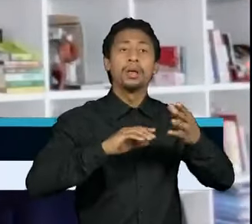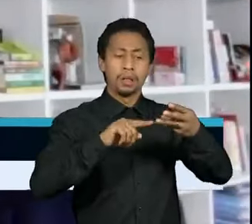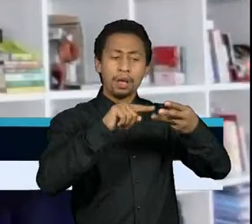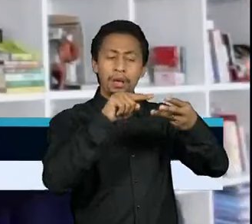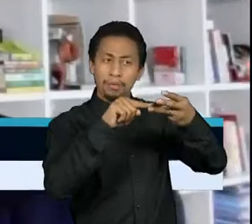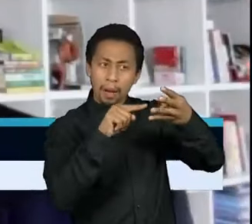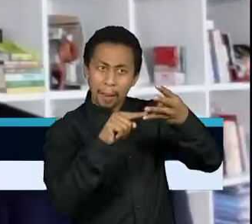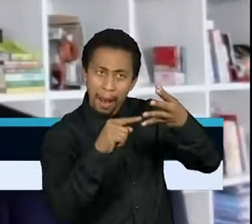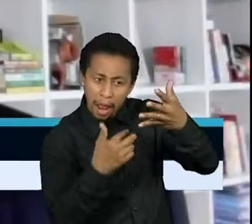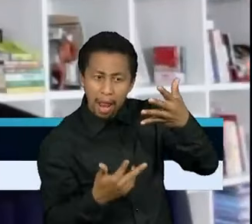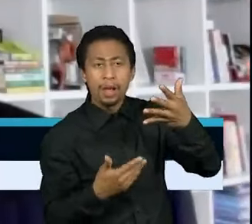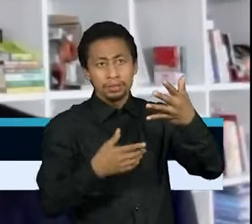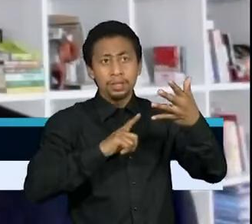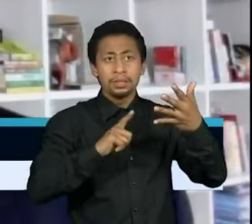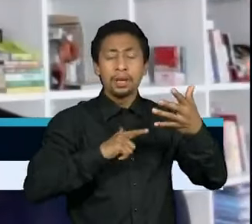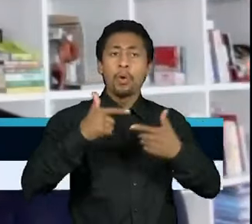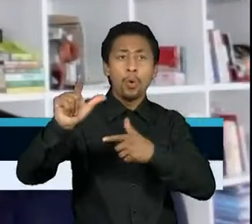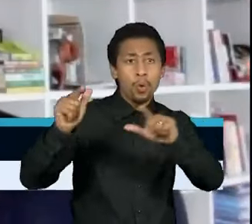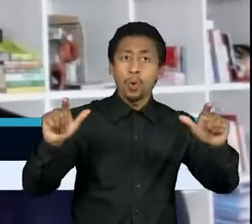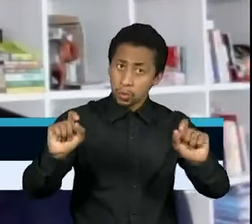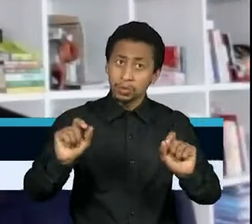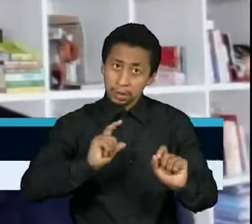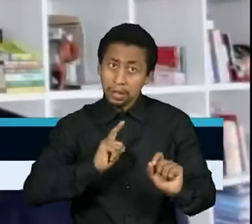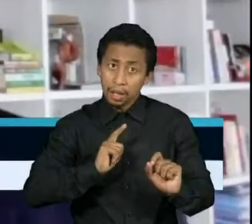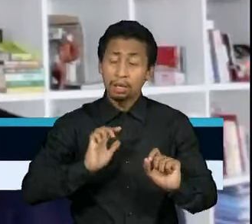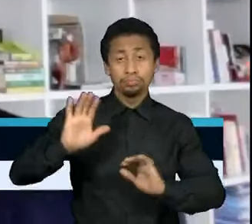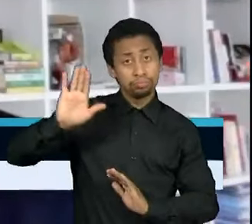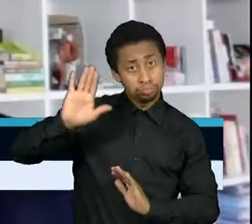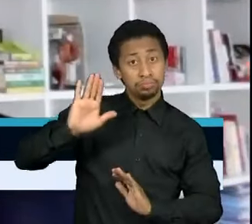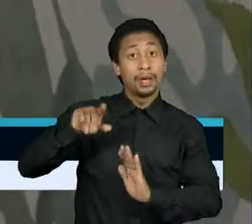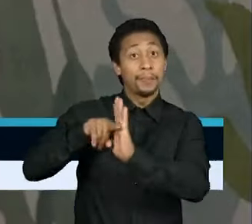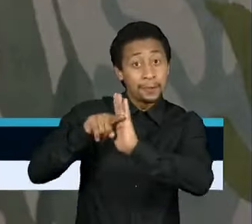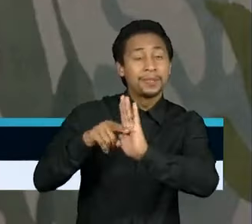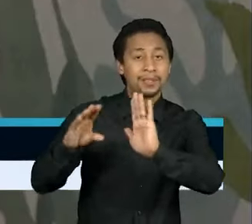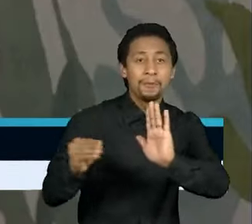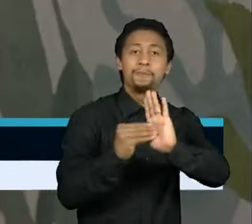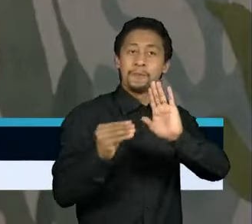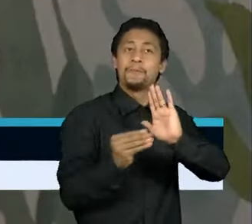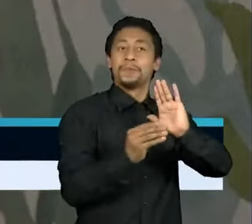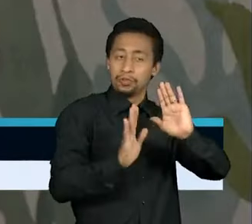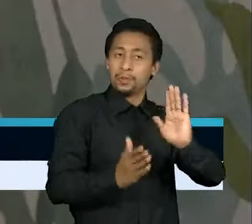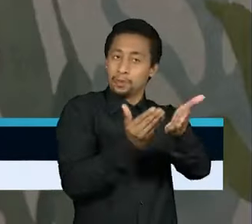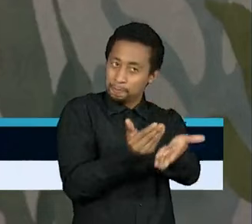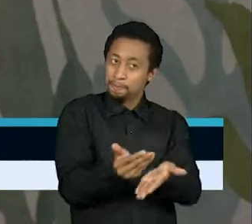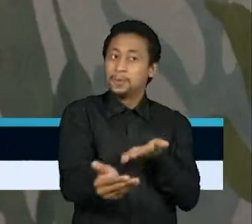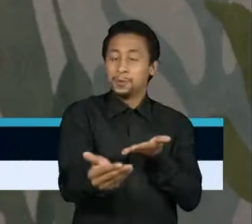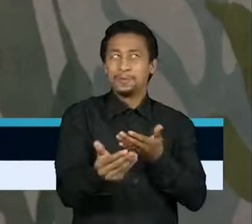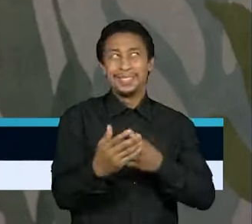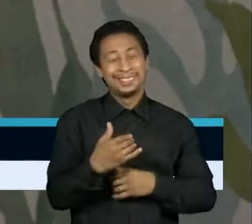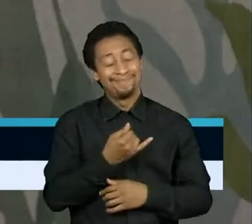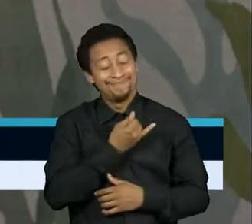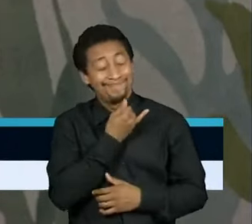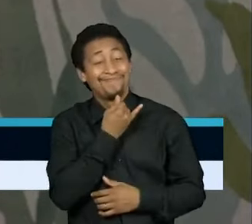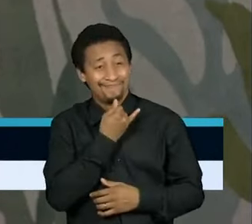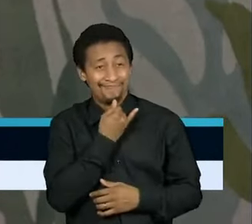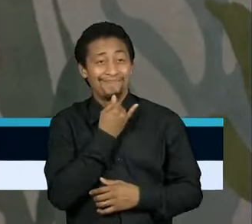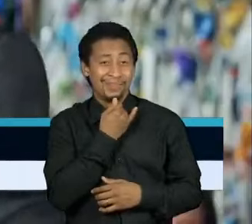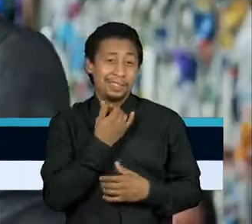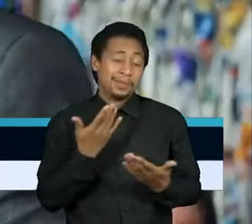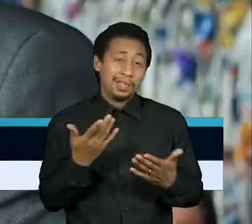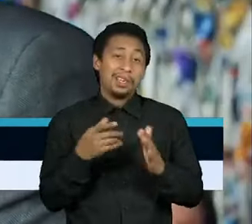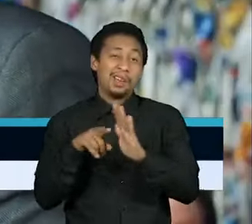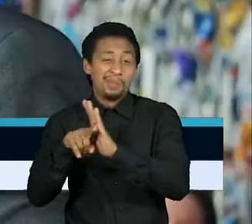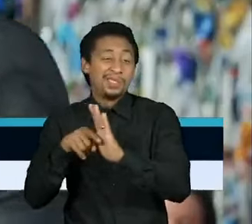E esses eleitores já se manifestam nessas mesmas pesquisas. Eu acredito que nós estamos hoje diante de duas